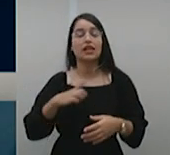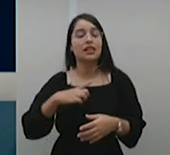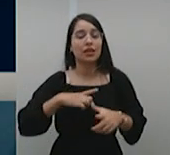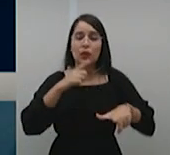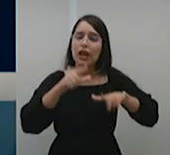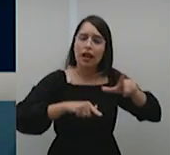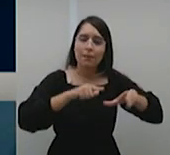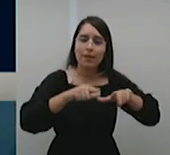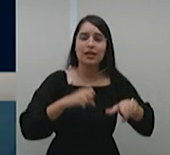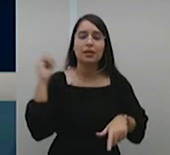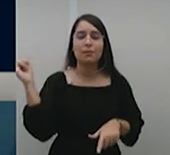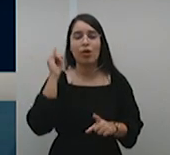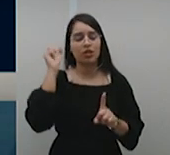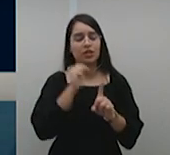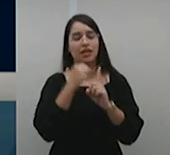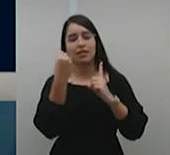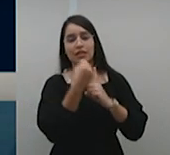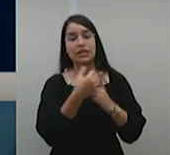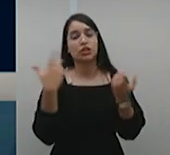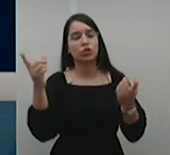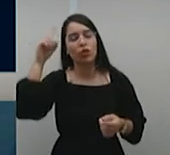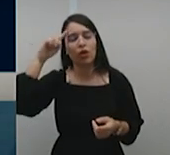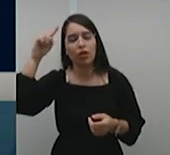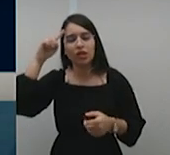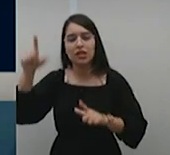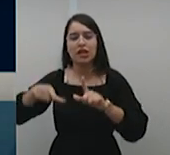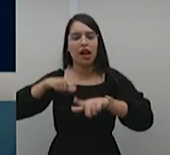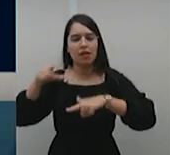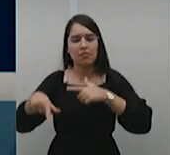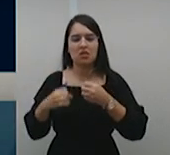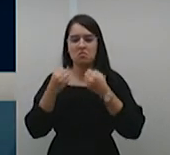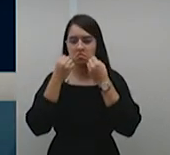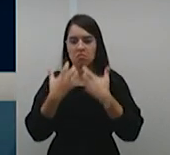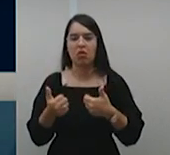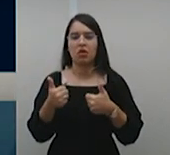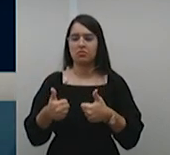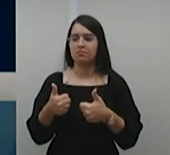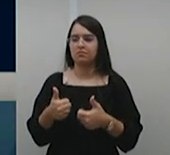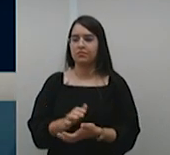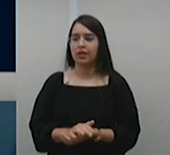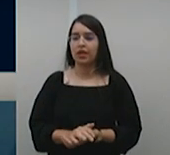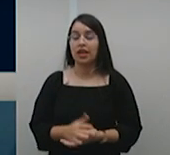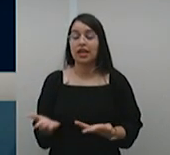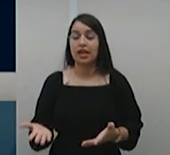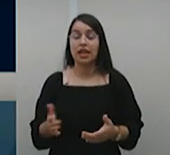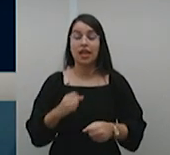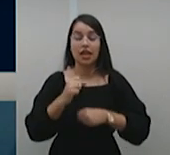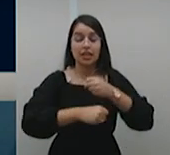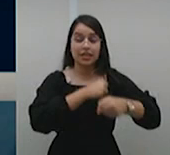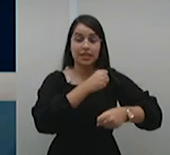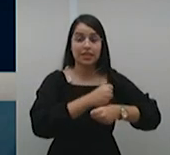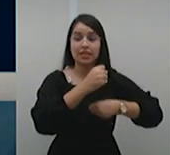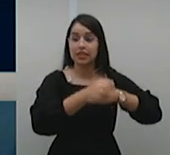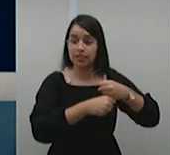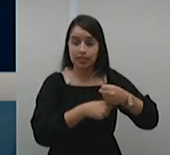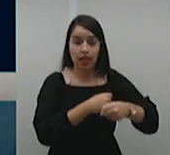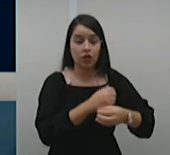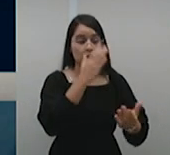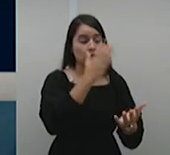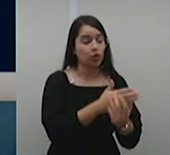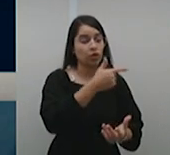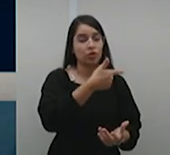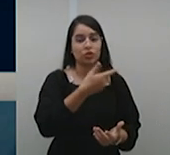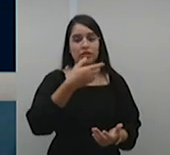diariamente o seu melhor. Desde o início deste ano, 237 mil processos foram